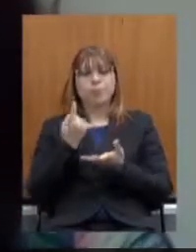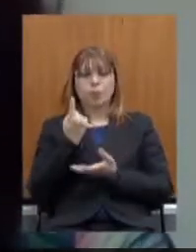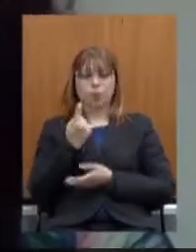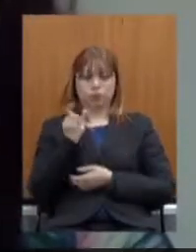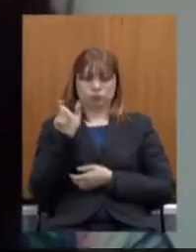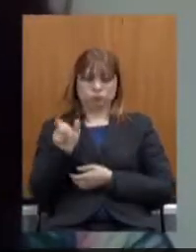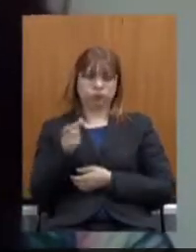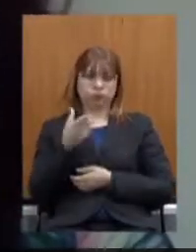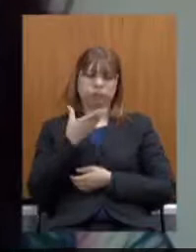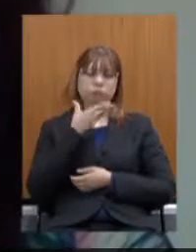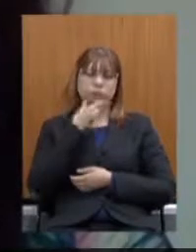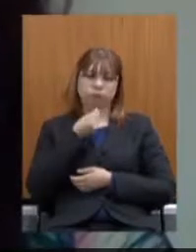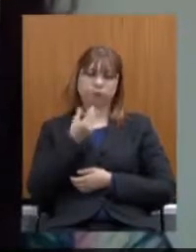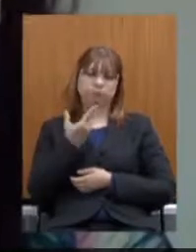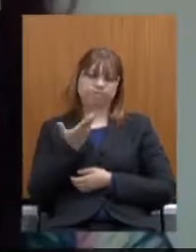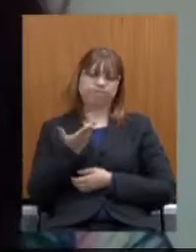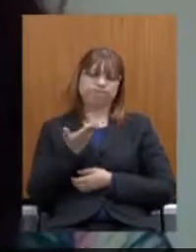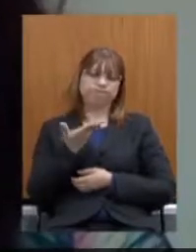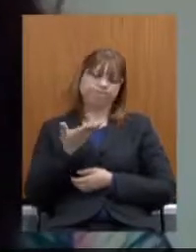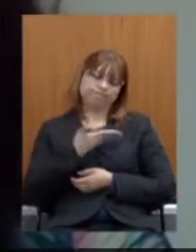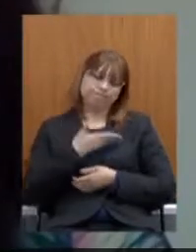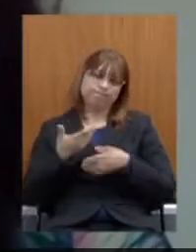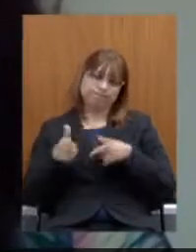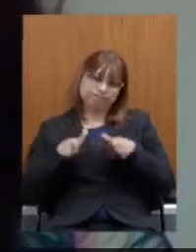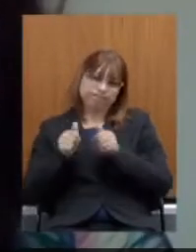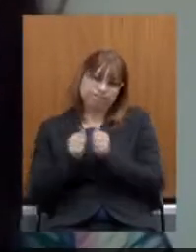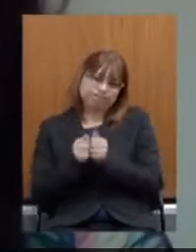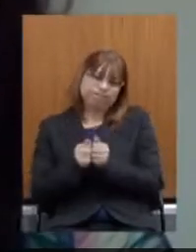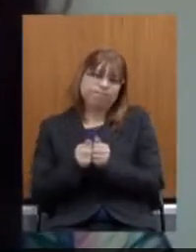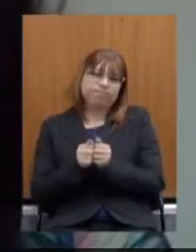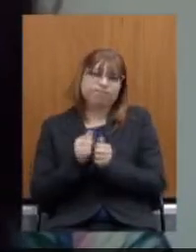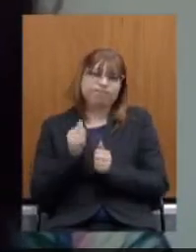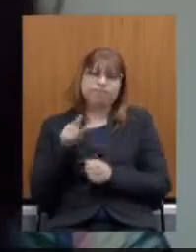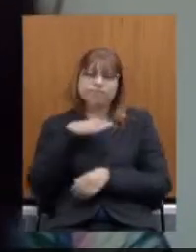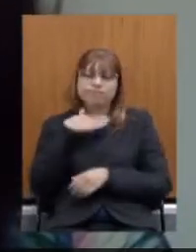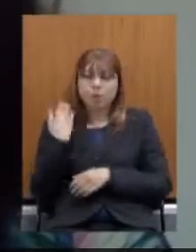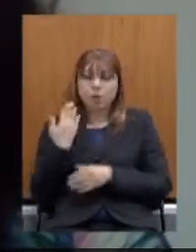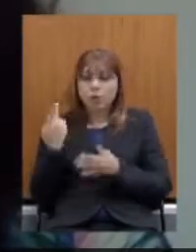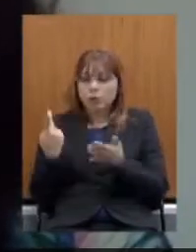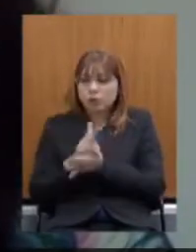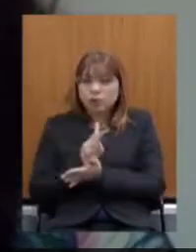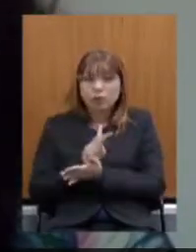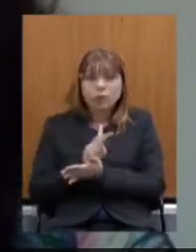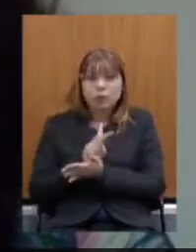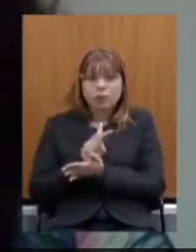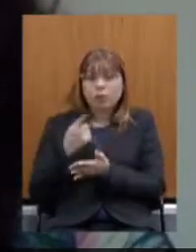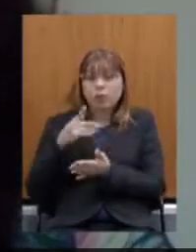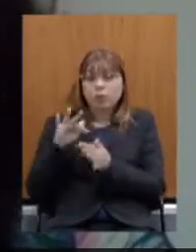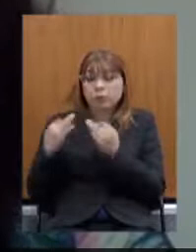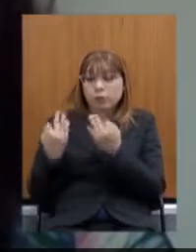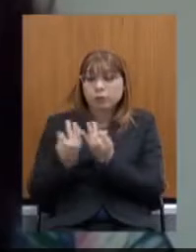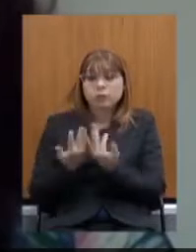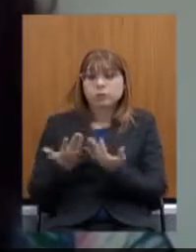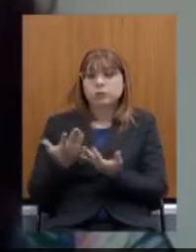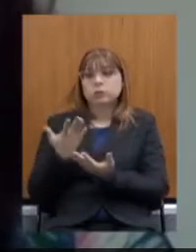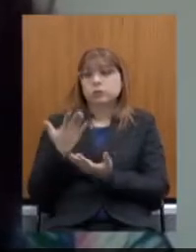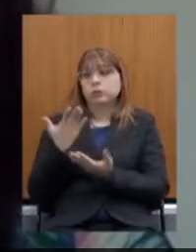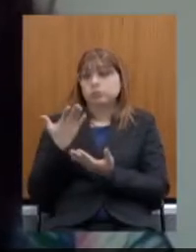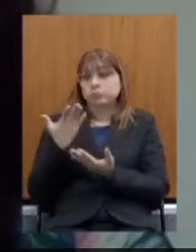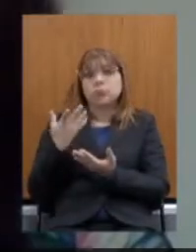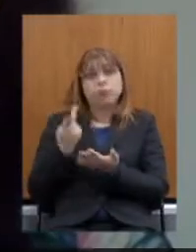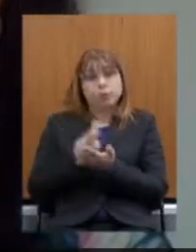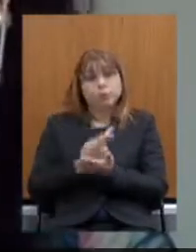de trabalho significava imediatamente a pobreza da família. Os filhos paravam de estudar,